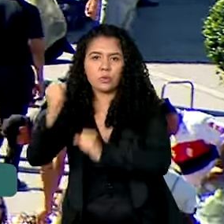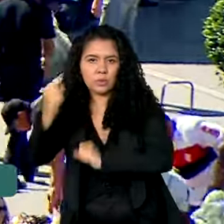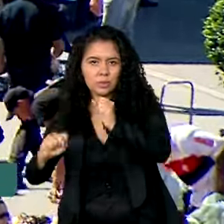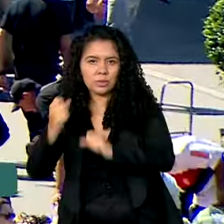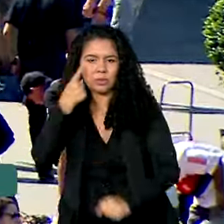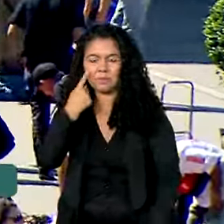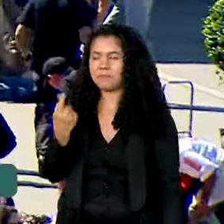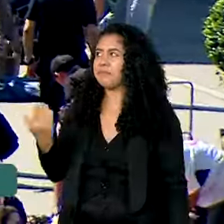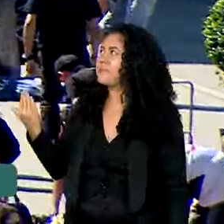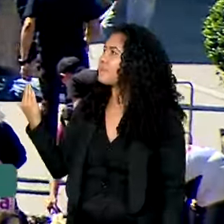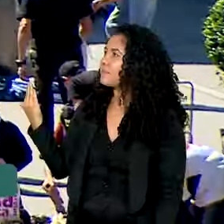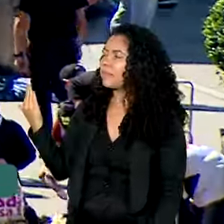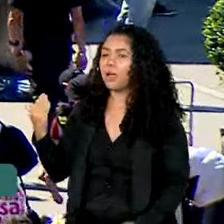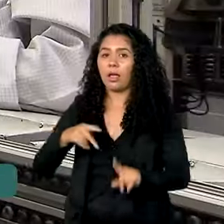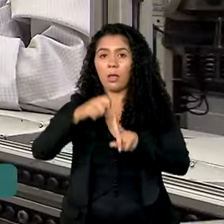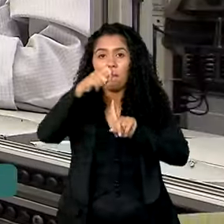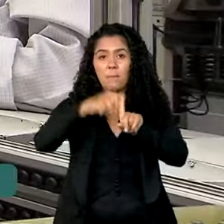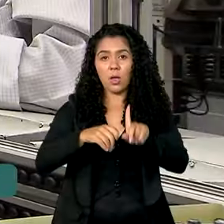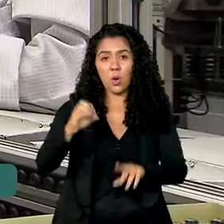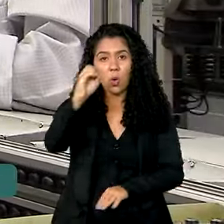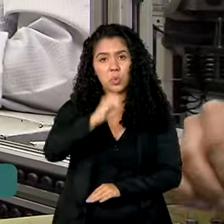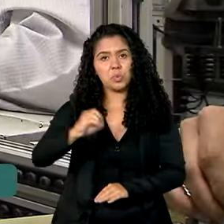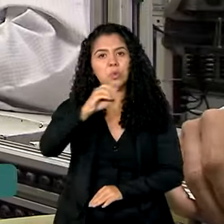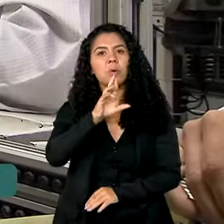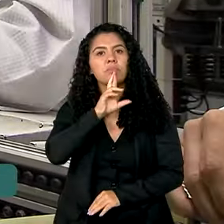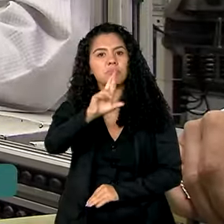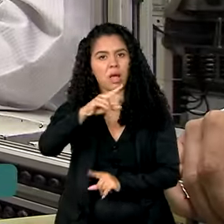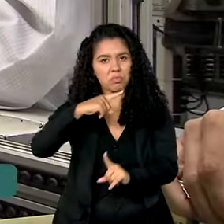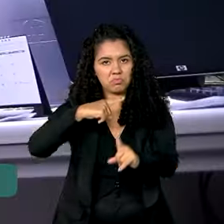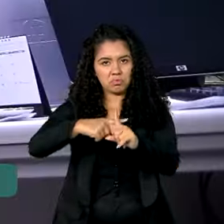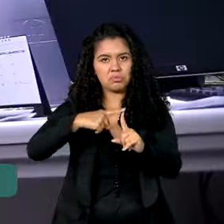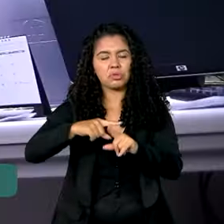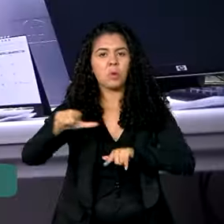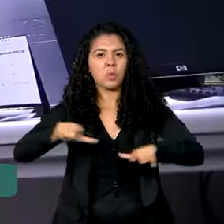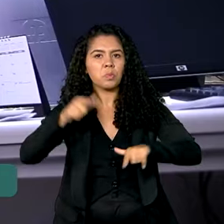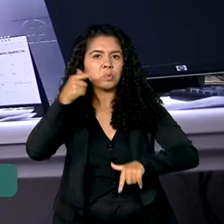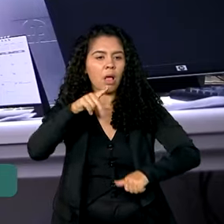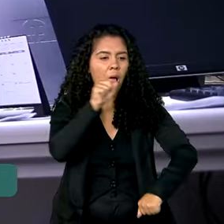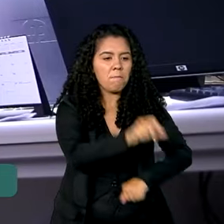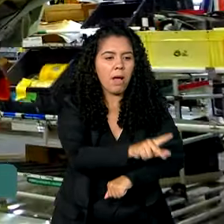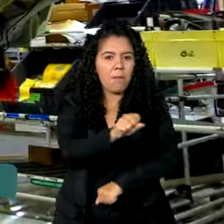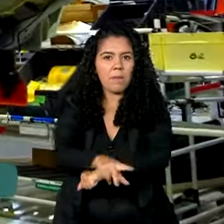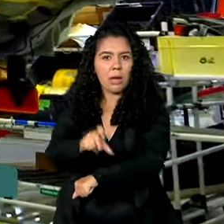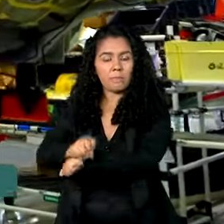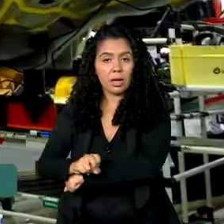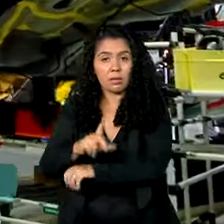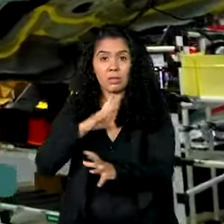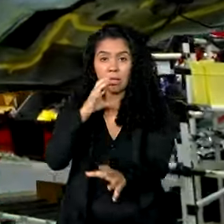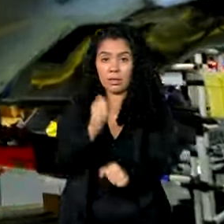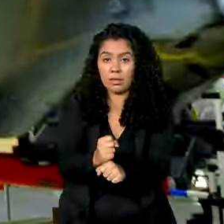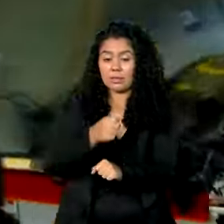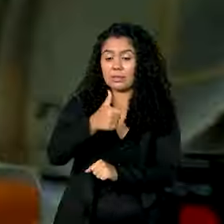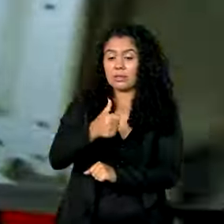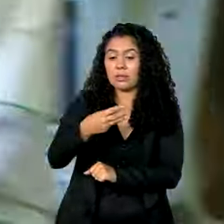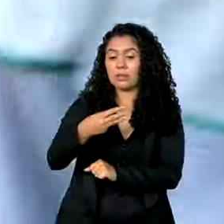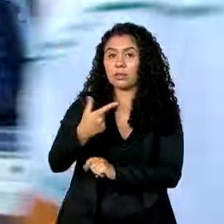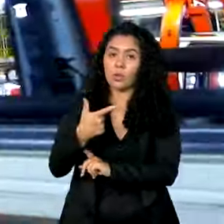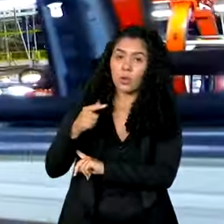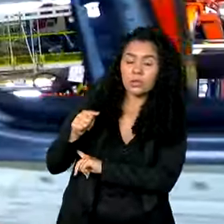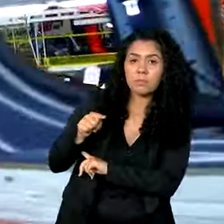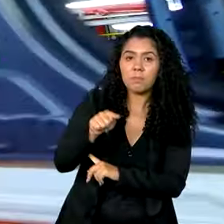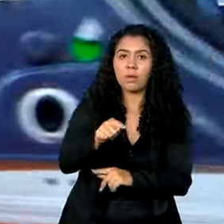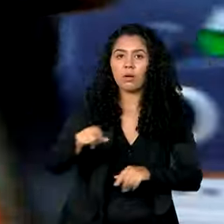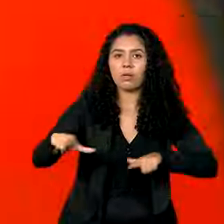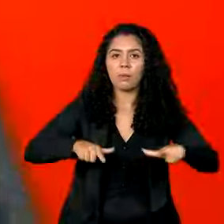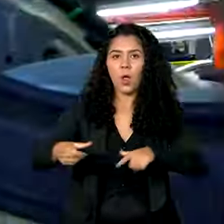O mês de outubro teve saldo positivo na criação de empregos. Foram mais de 132 mil novos postos de